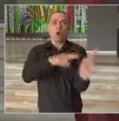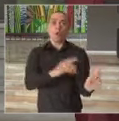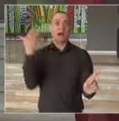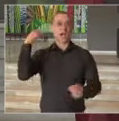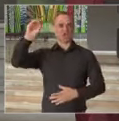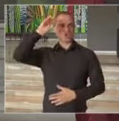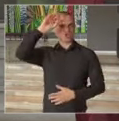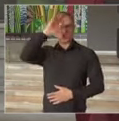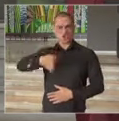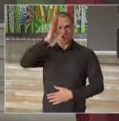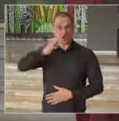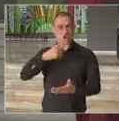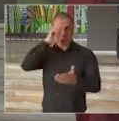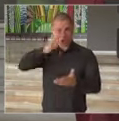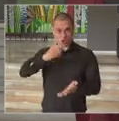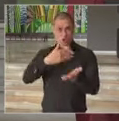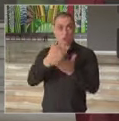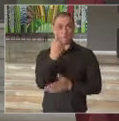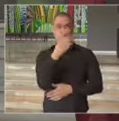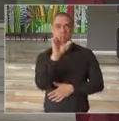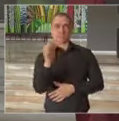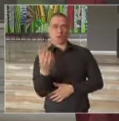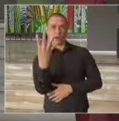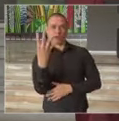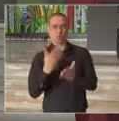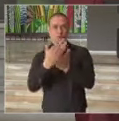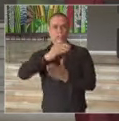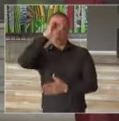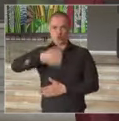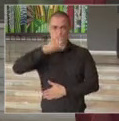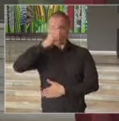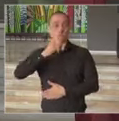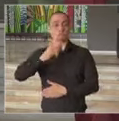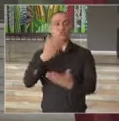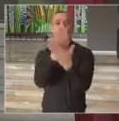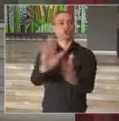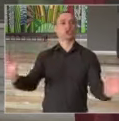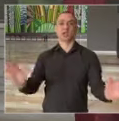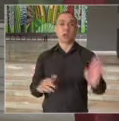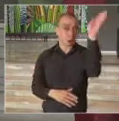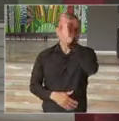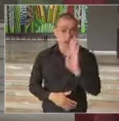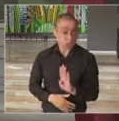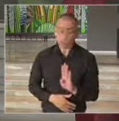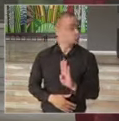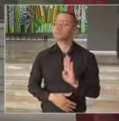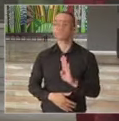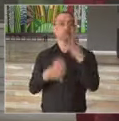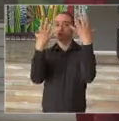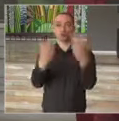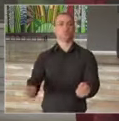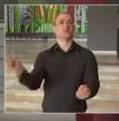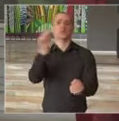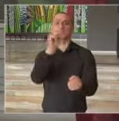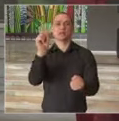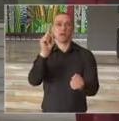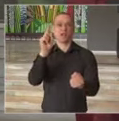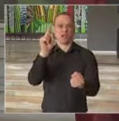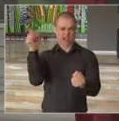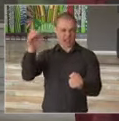a ditadura, 1964. Chega. O Brasil não pode suportar